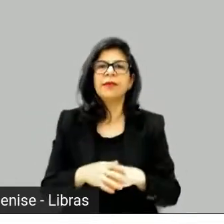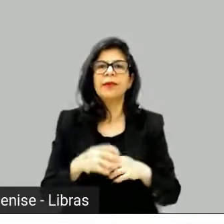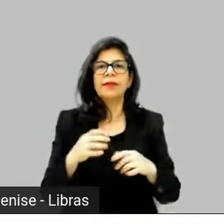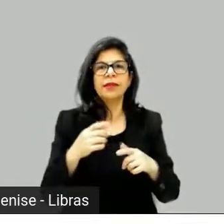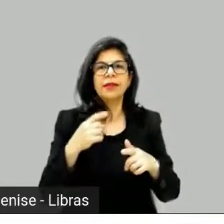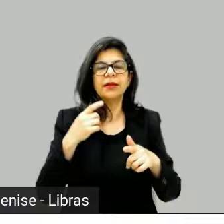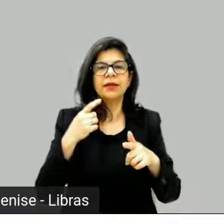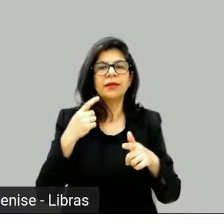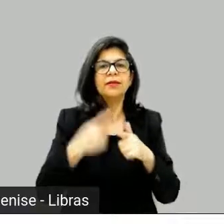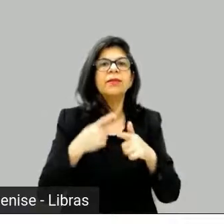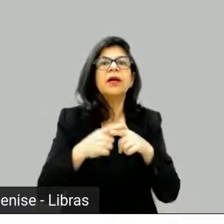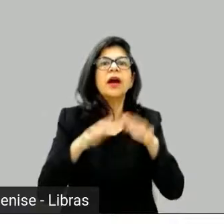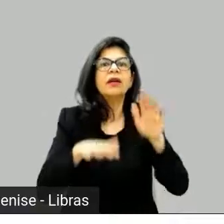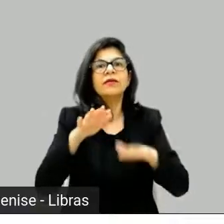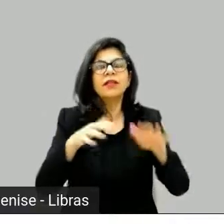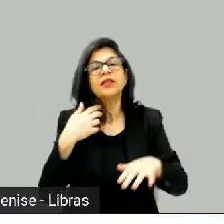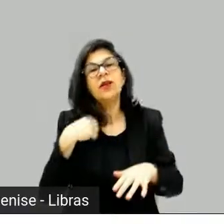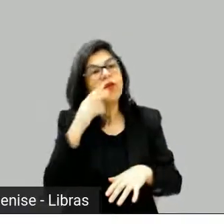comecei a ver as porcarias,